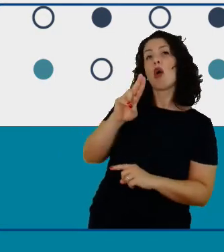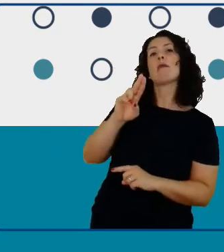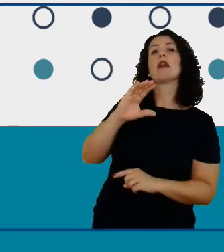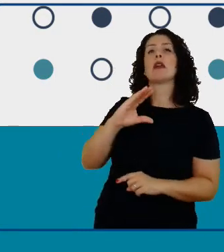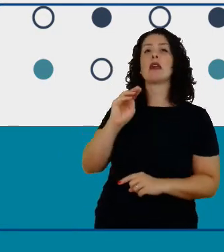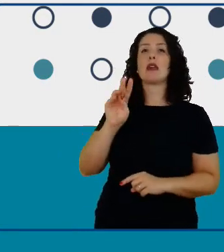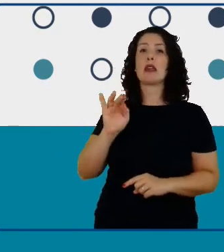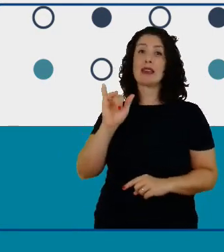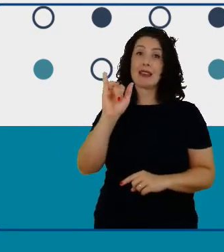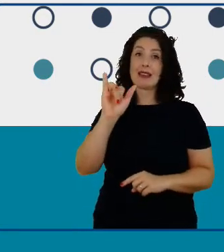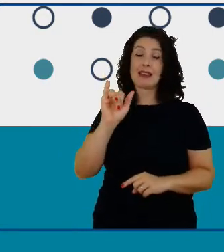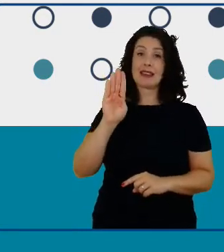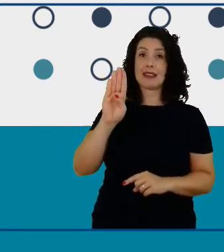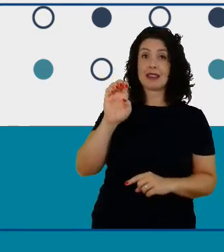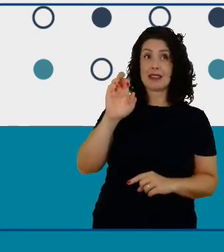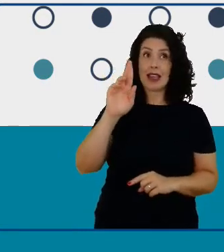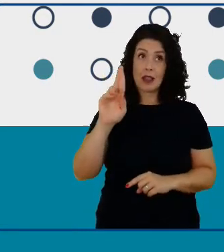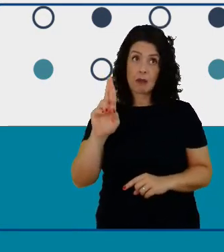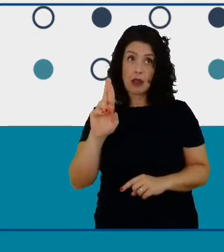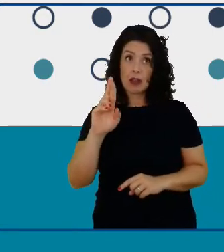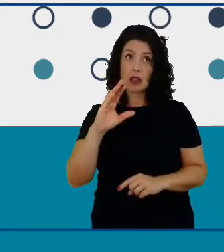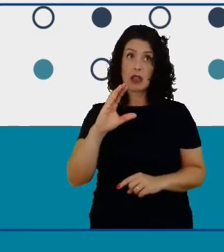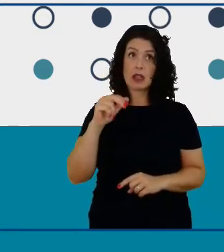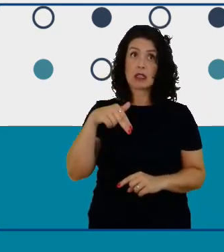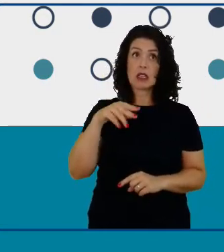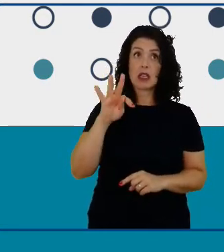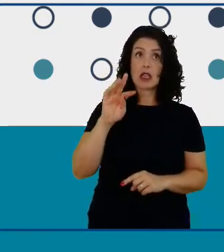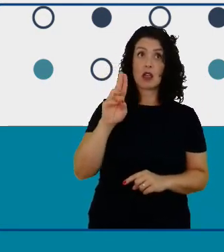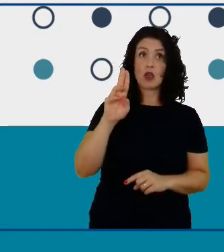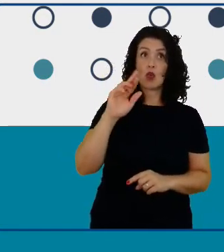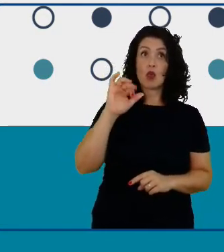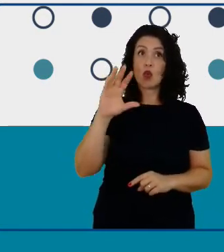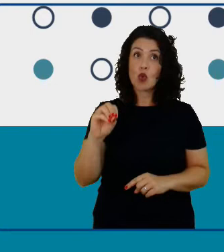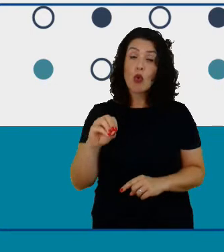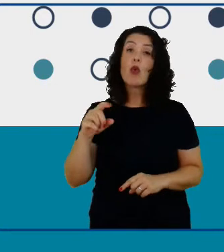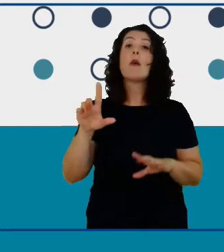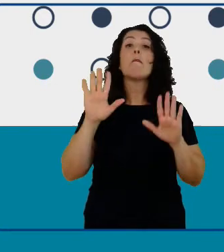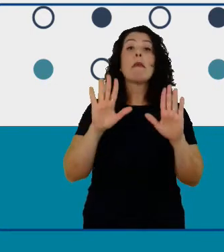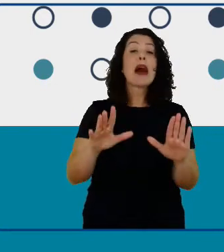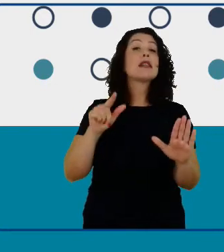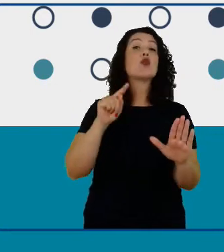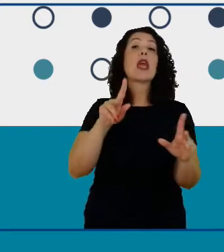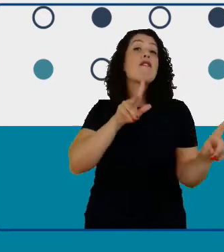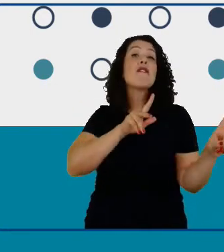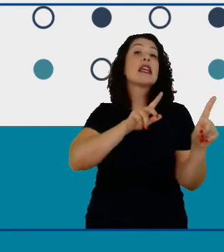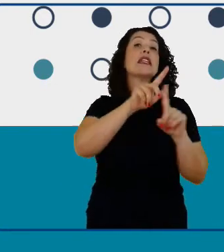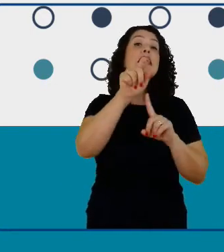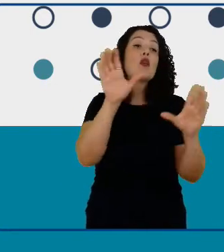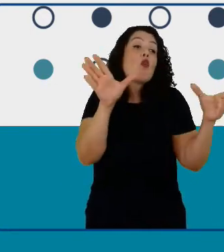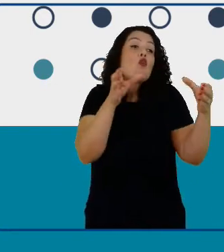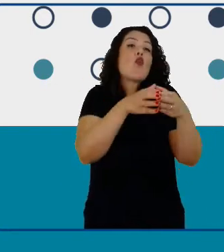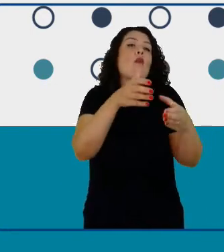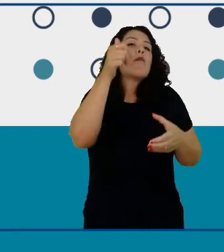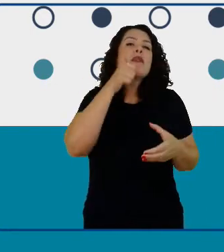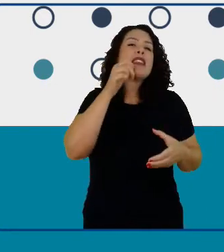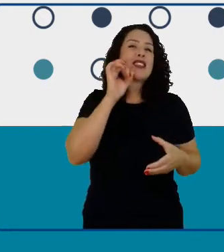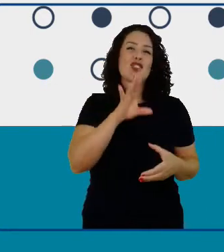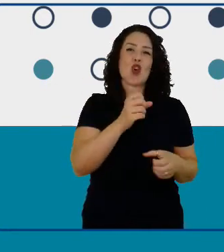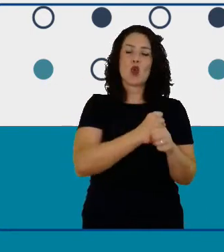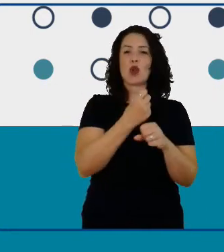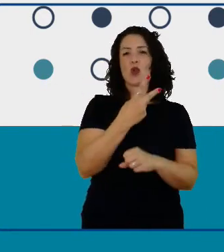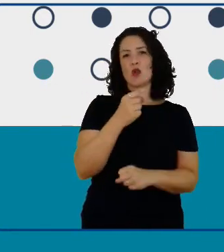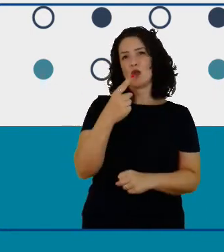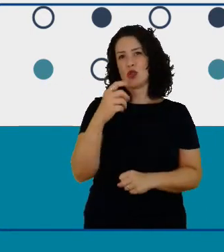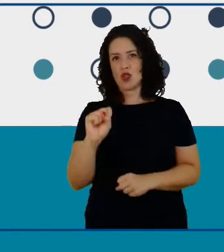venceram a categoria All Girls somente de meninas em 2018 e isso iniciou